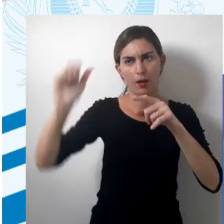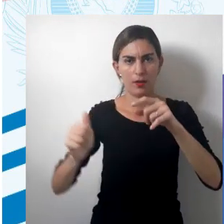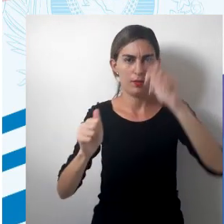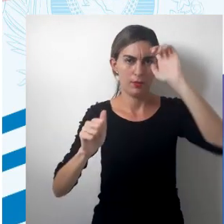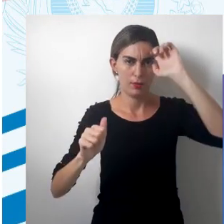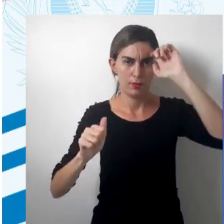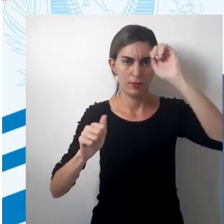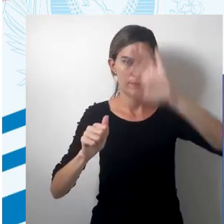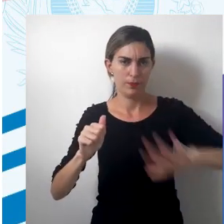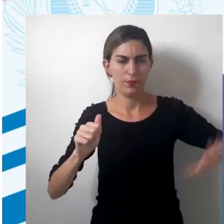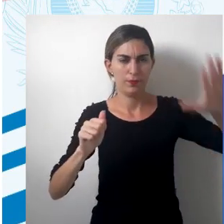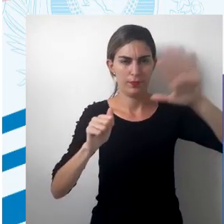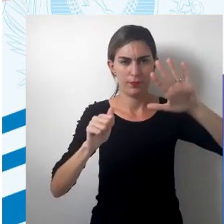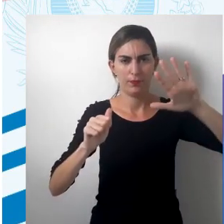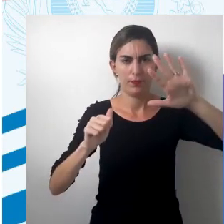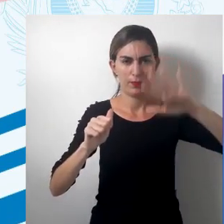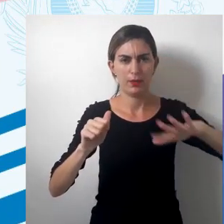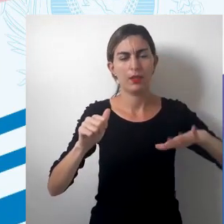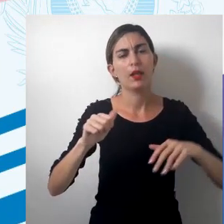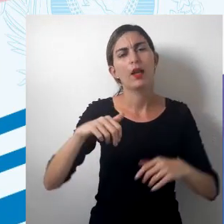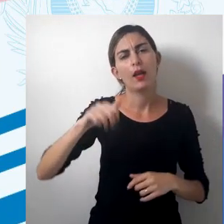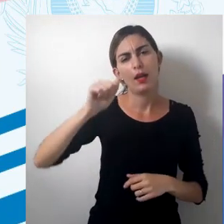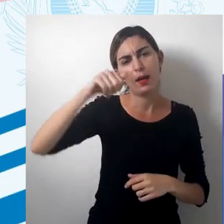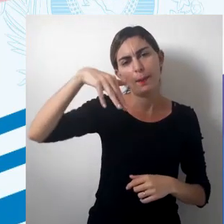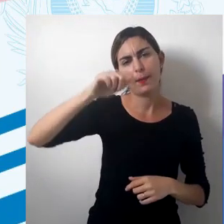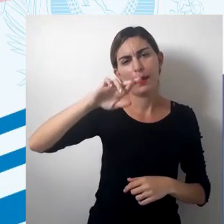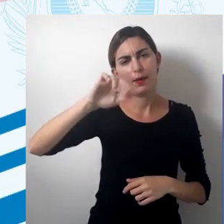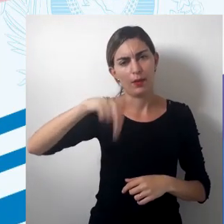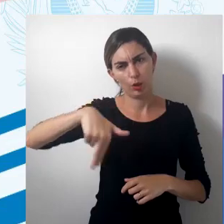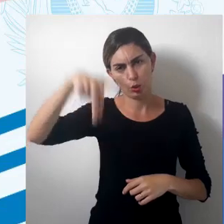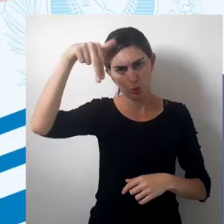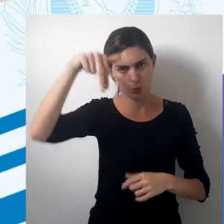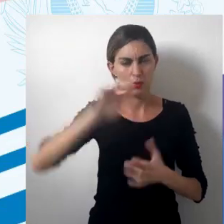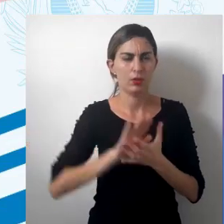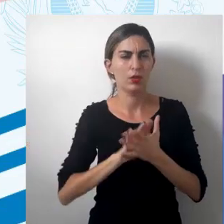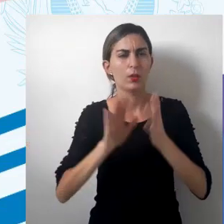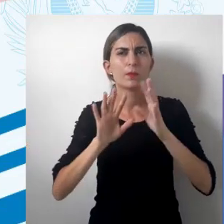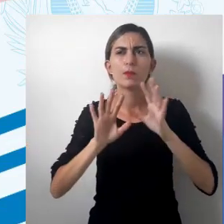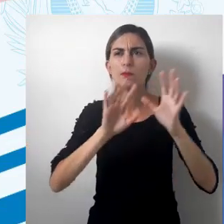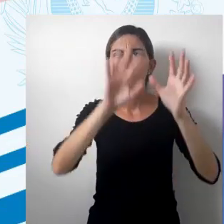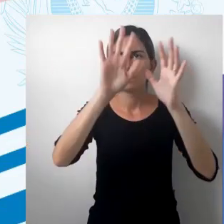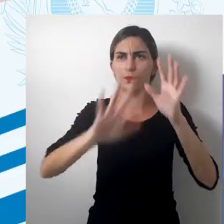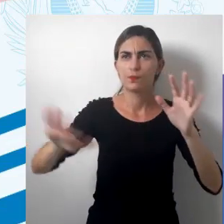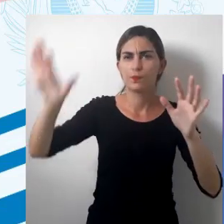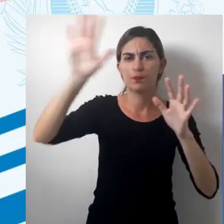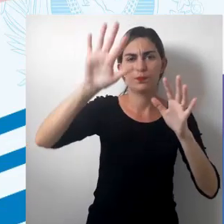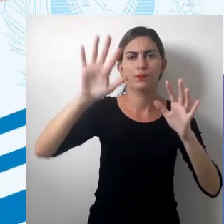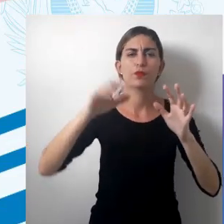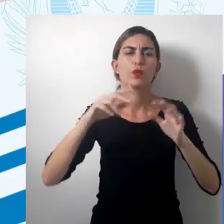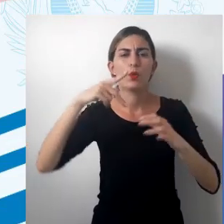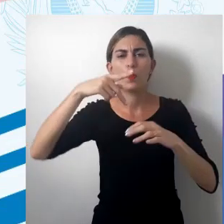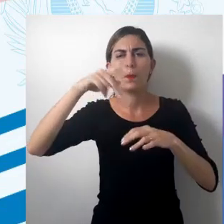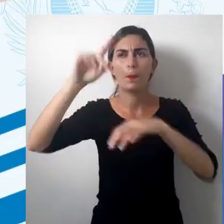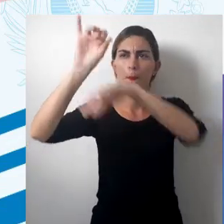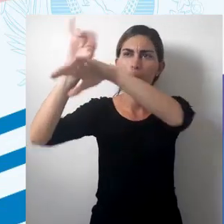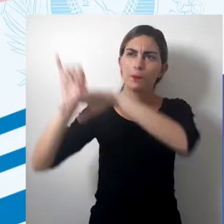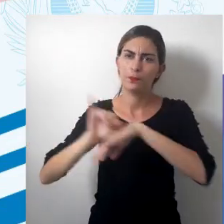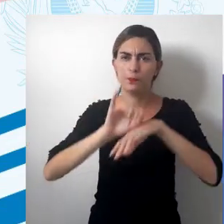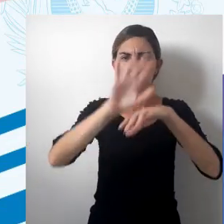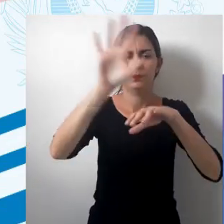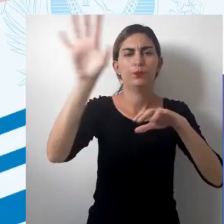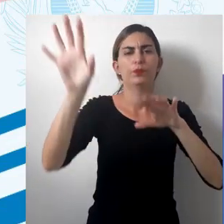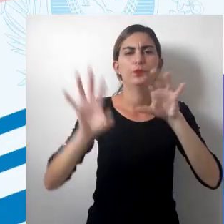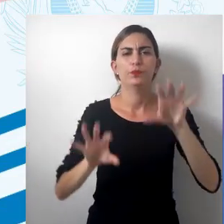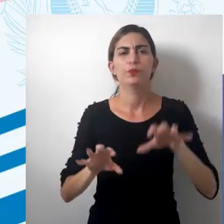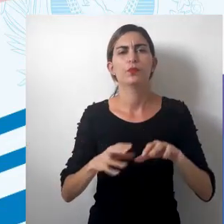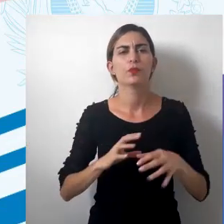Ásia e pela América do Norte. Os meridianos formam uma rede de linhas convergentes nos polos e os paralelos